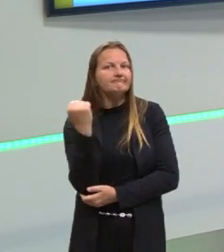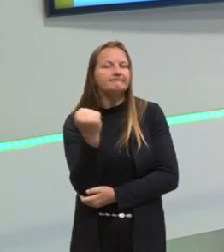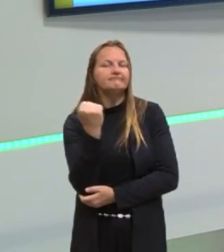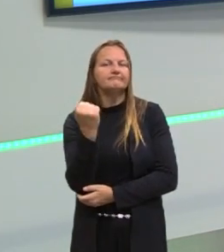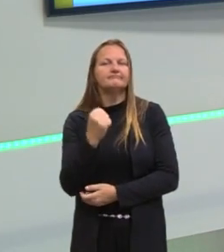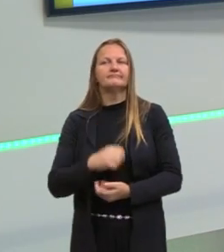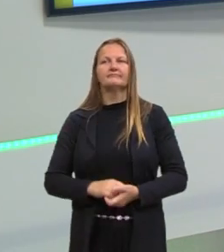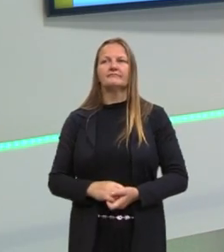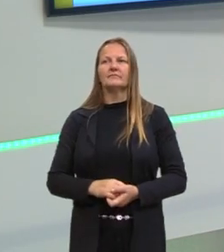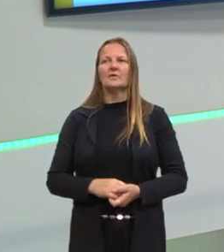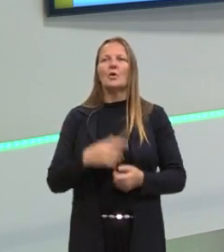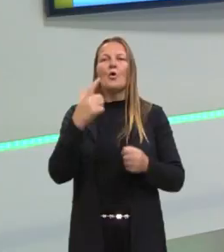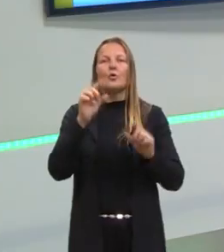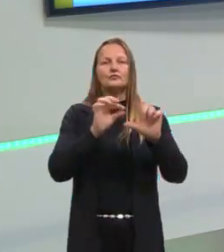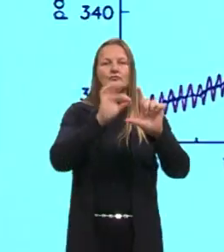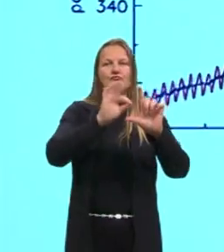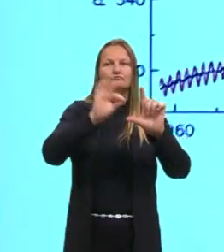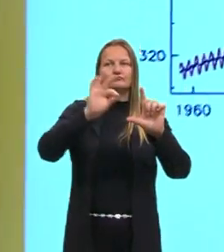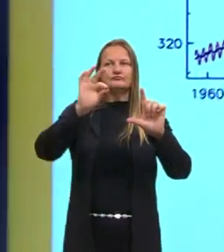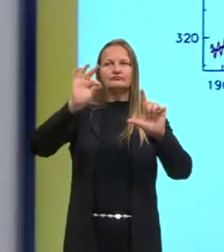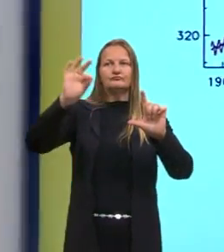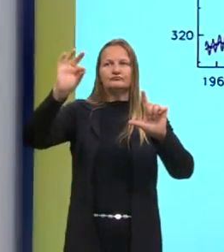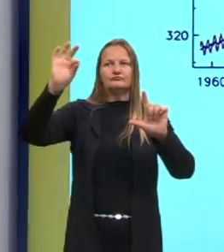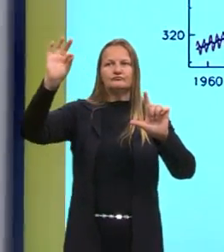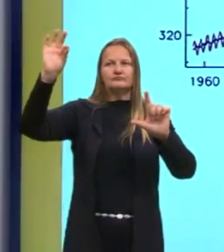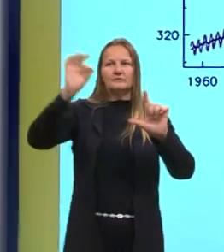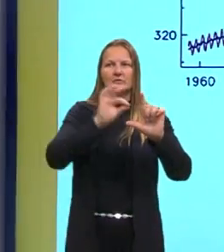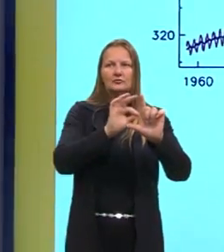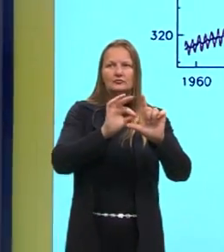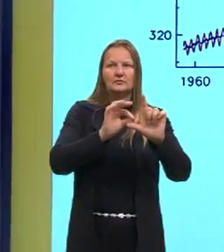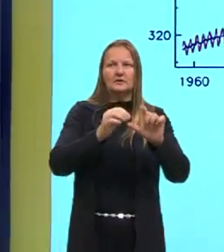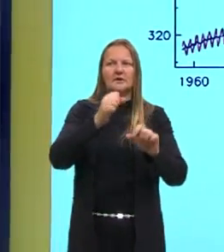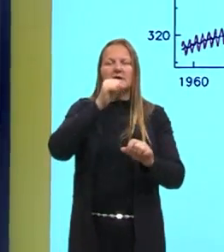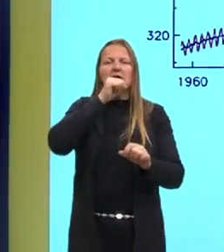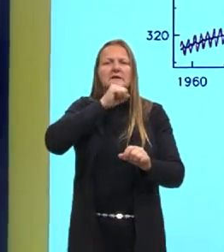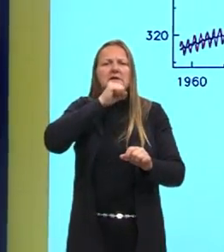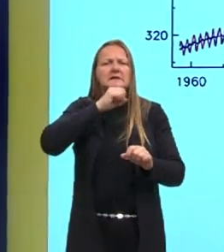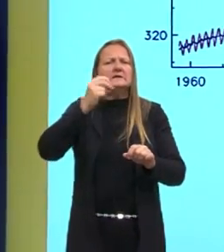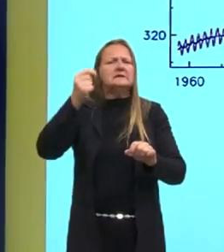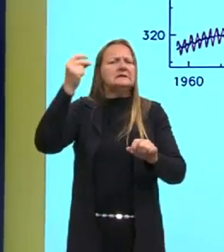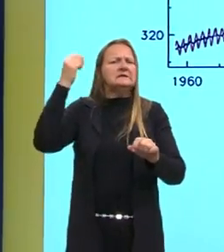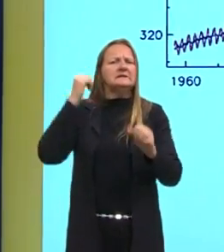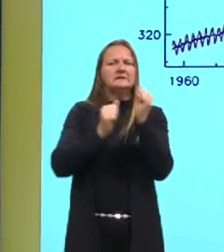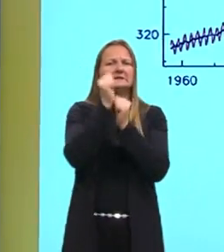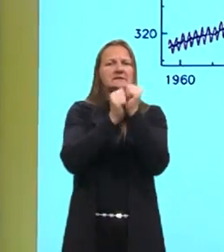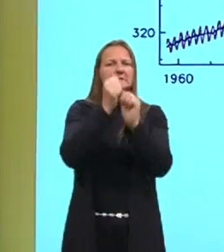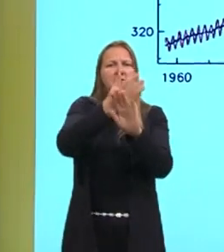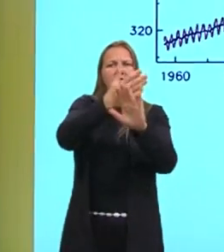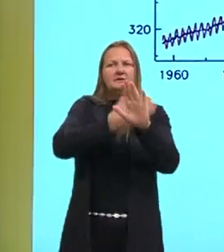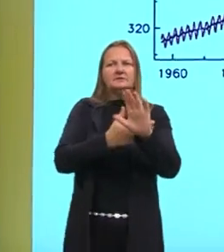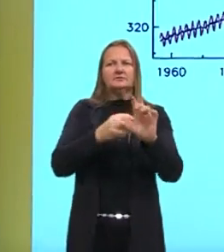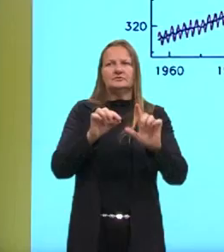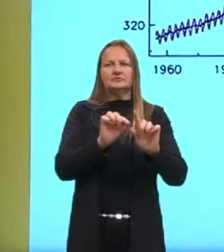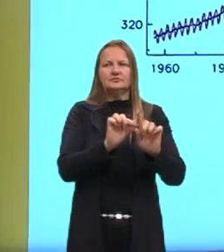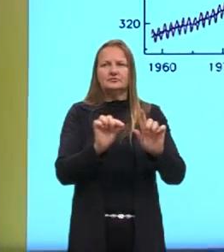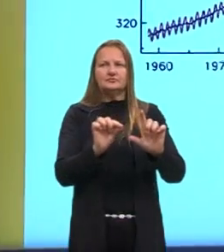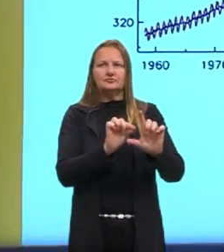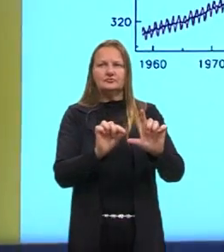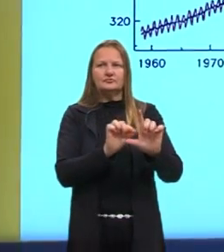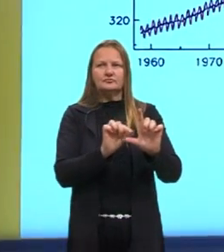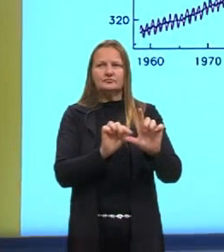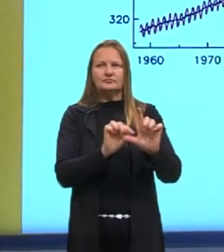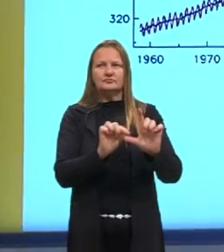Aqui, outro gráfico, né? E mais exemplos. Antes da Revolução Industrial, o nível de dióxido de carbono